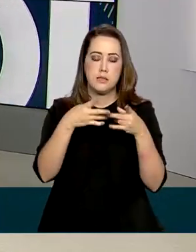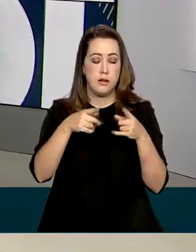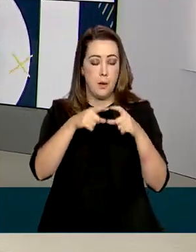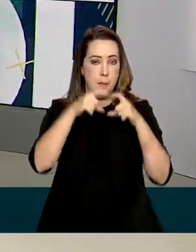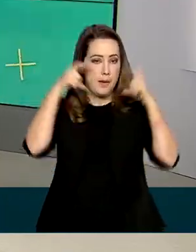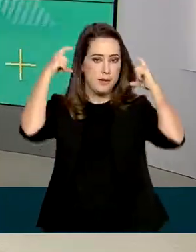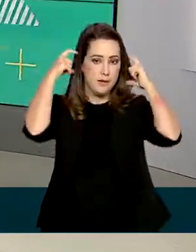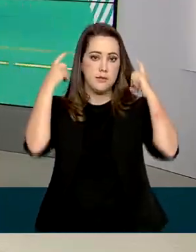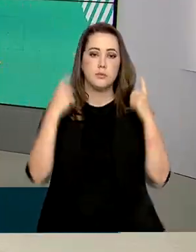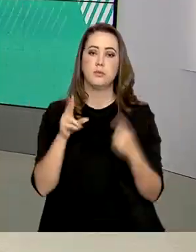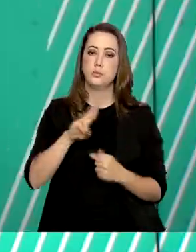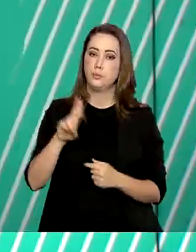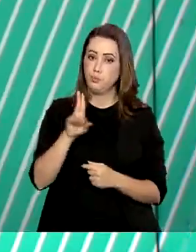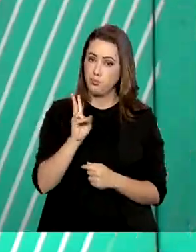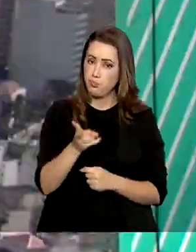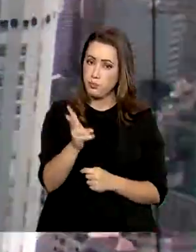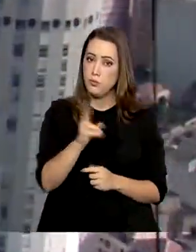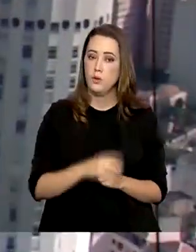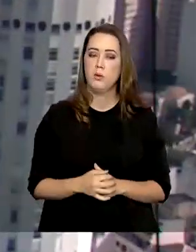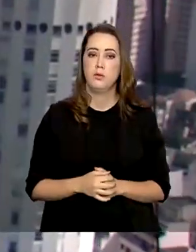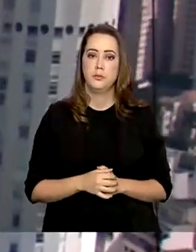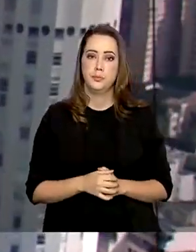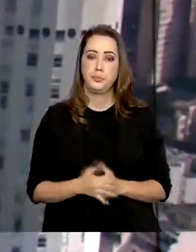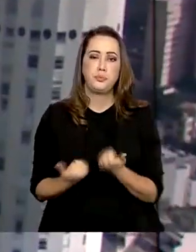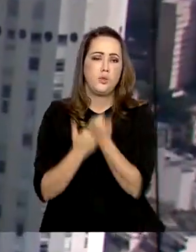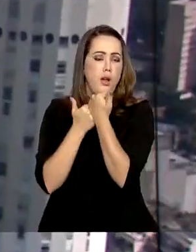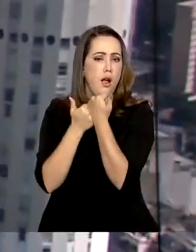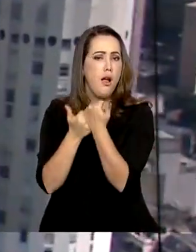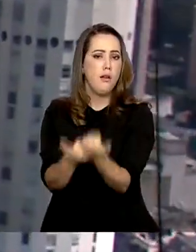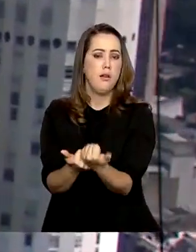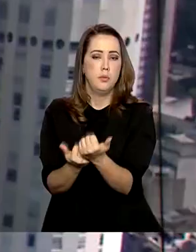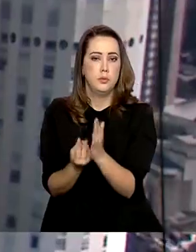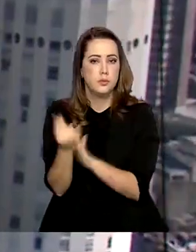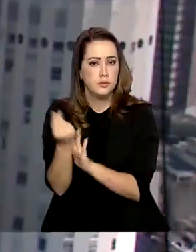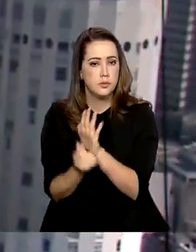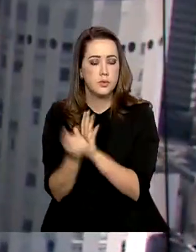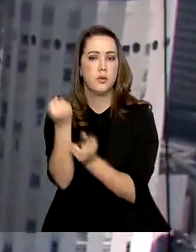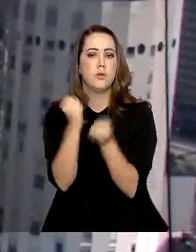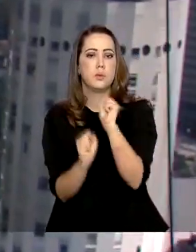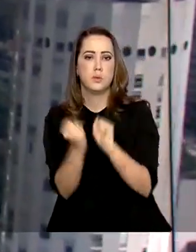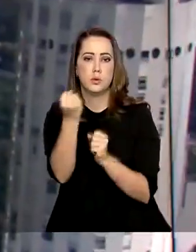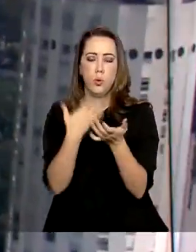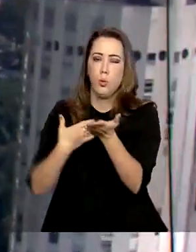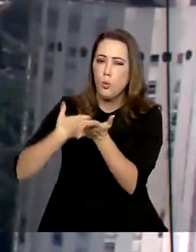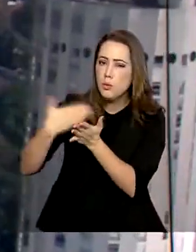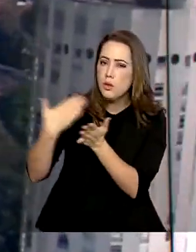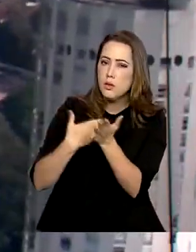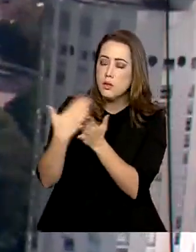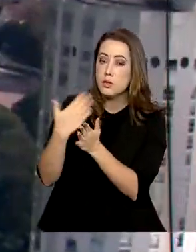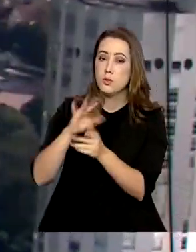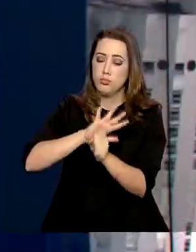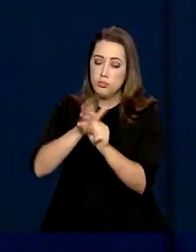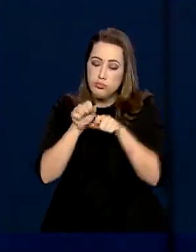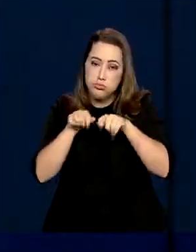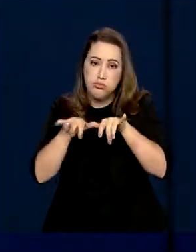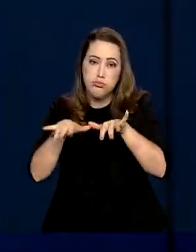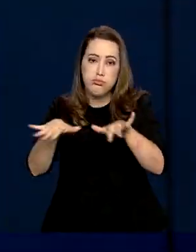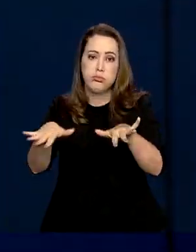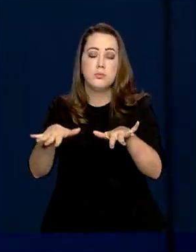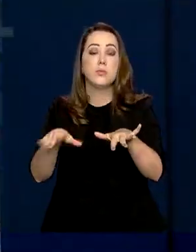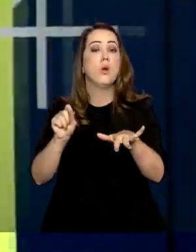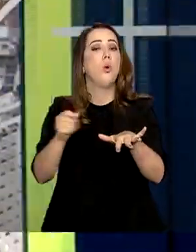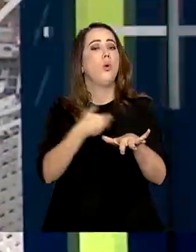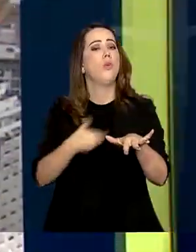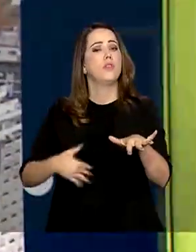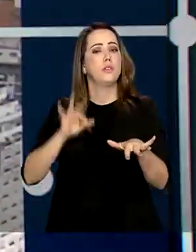proteção facial. Apoio financeiro para as indústrias. Desde o início da pandemia, no Brasil, o governo federal adotou